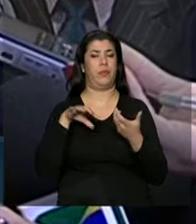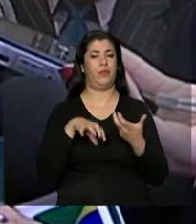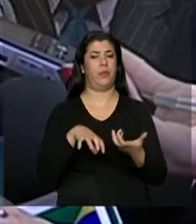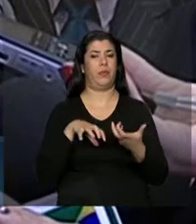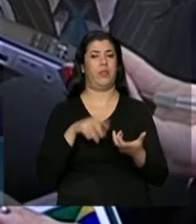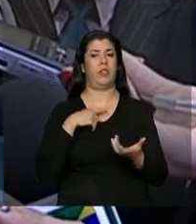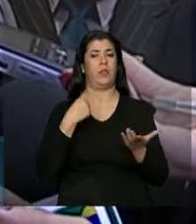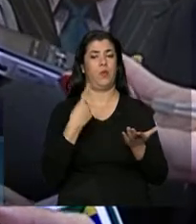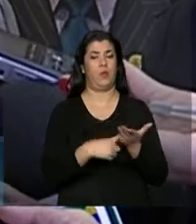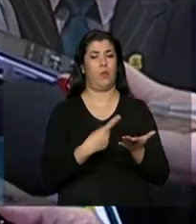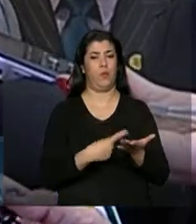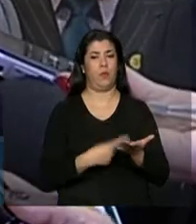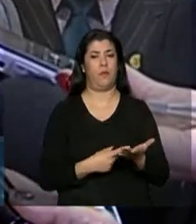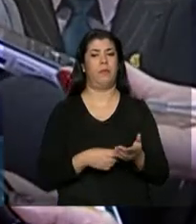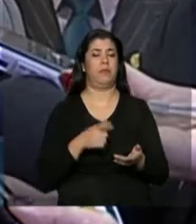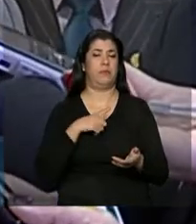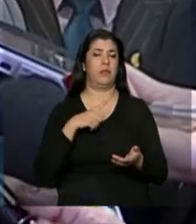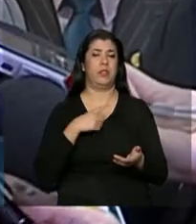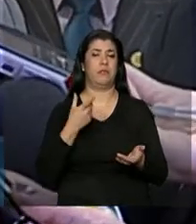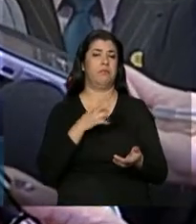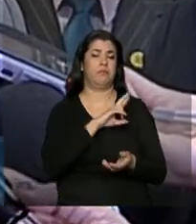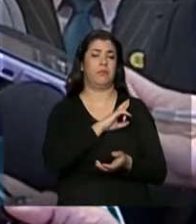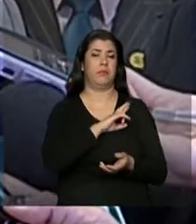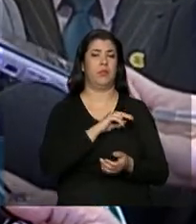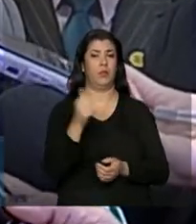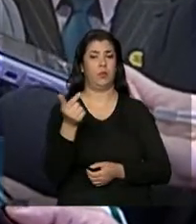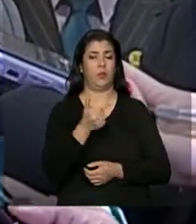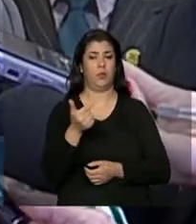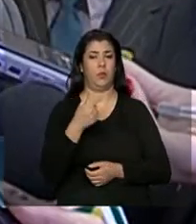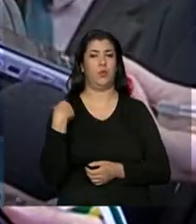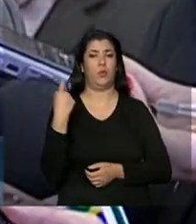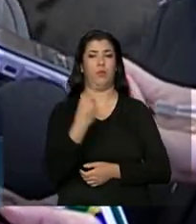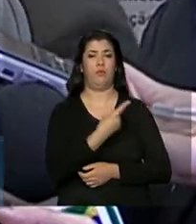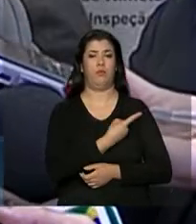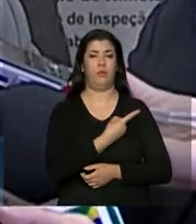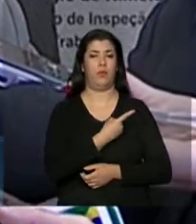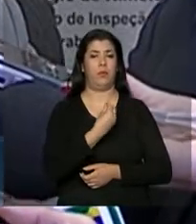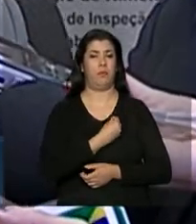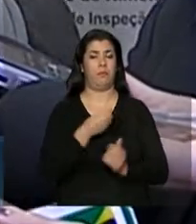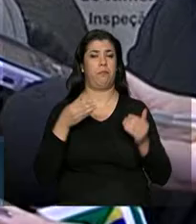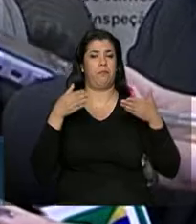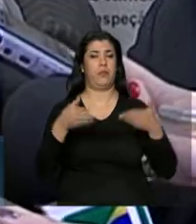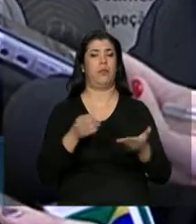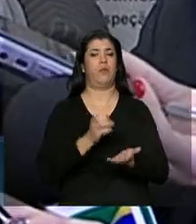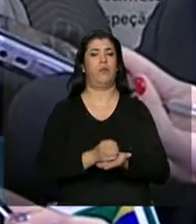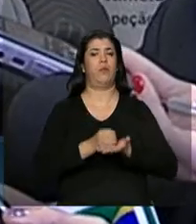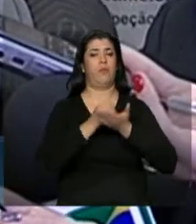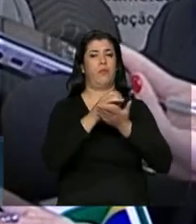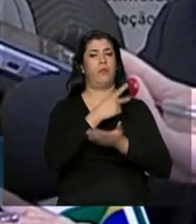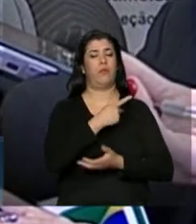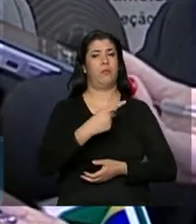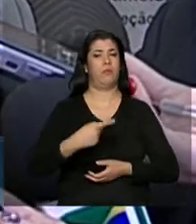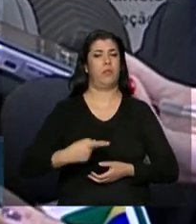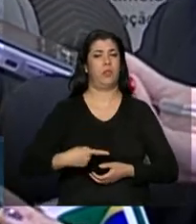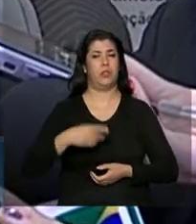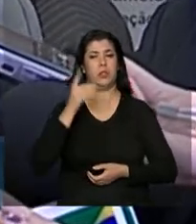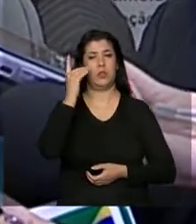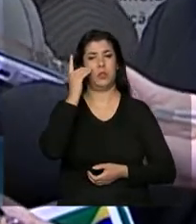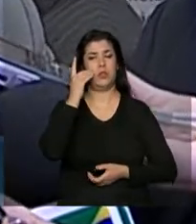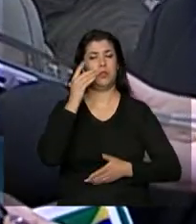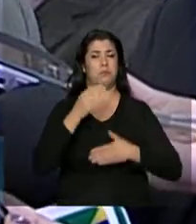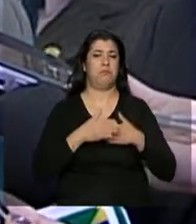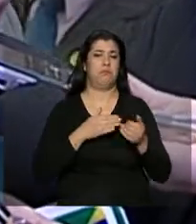programático do nosso partido. Segundo, a nossa presença, o nosso apoio à presidenta Dilma independe de estar em